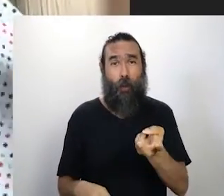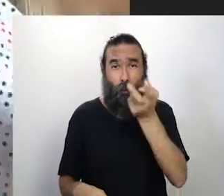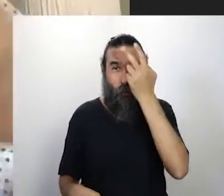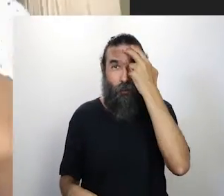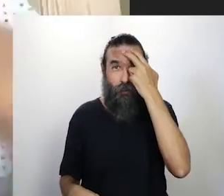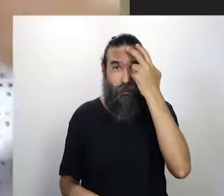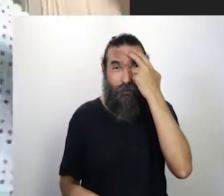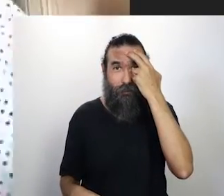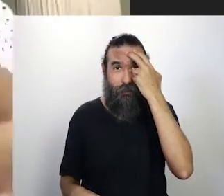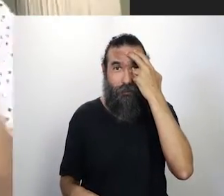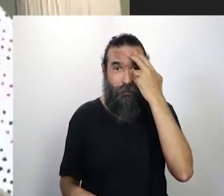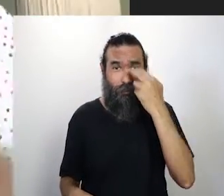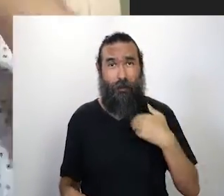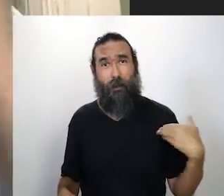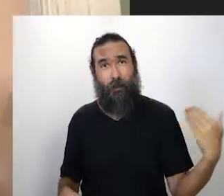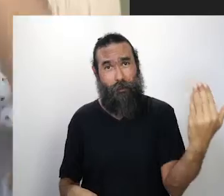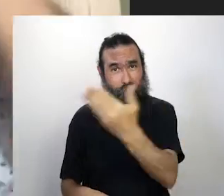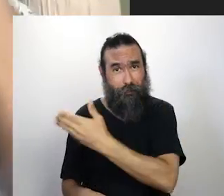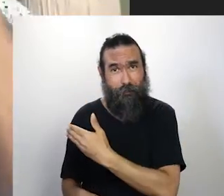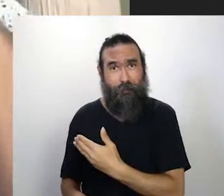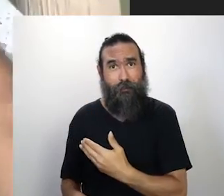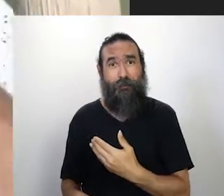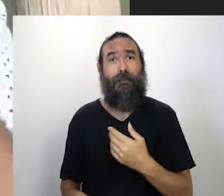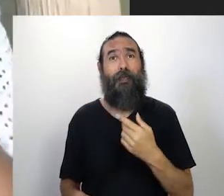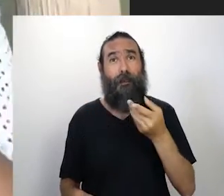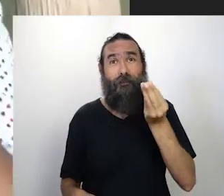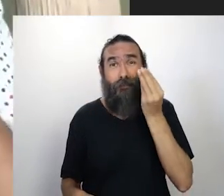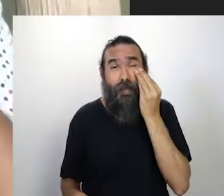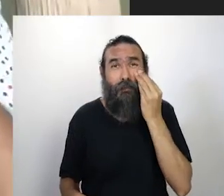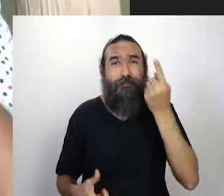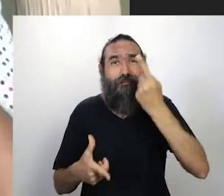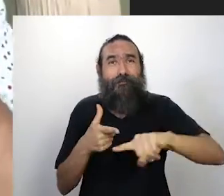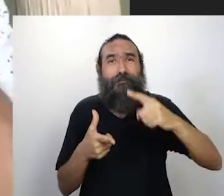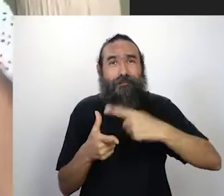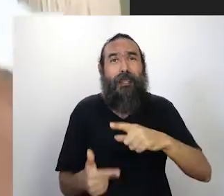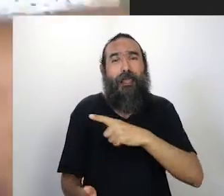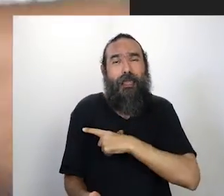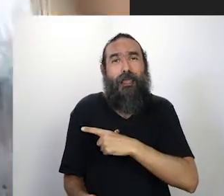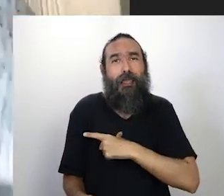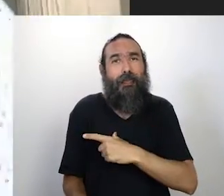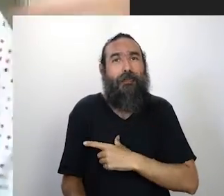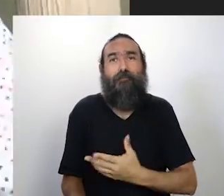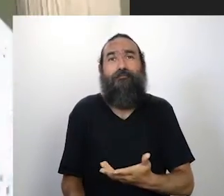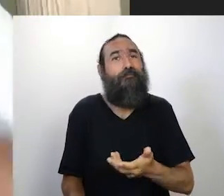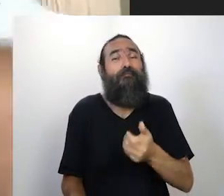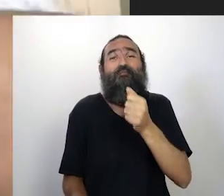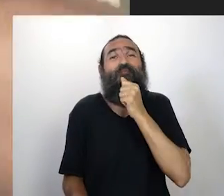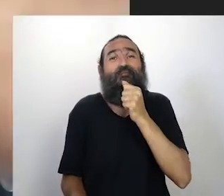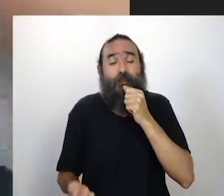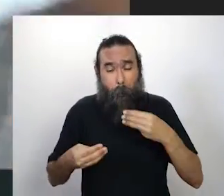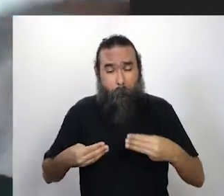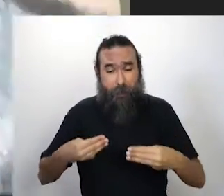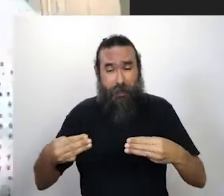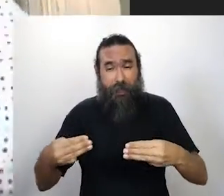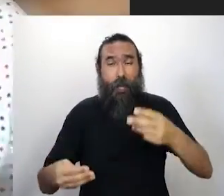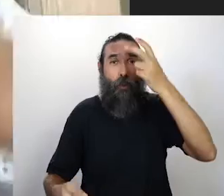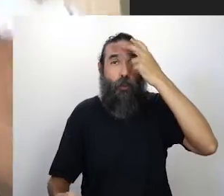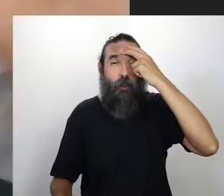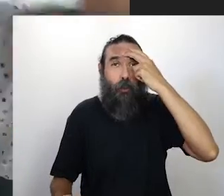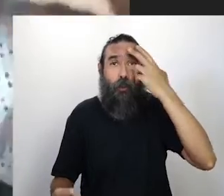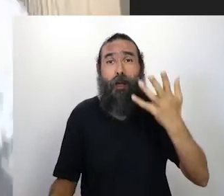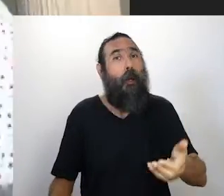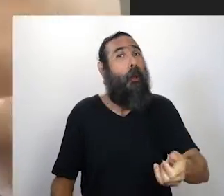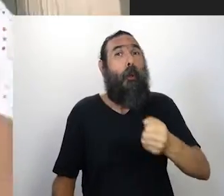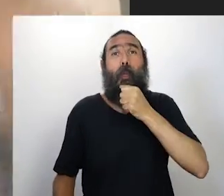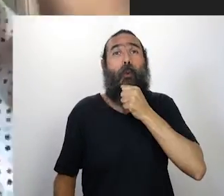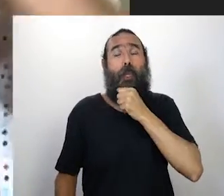nossa cultura, a gente vê a calamidade que vem acontecendo sem ter o Ministério da Cultura, sem ter um Ministro